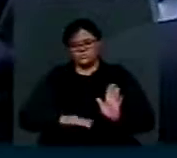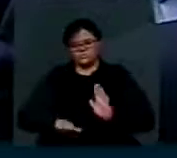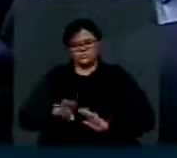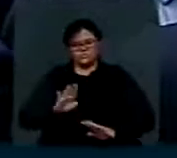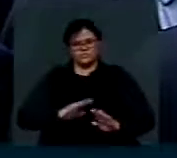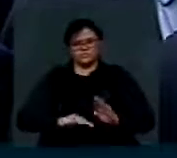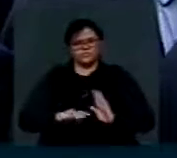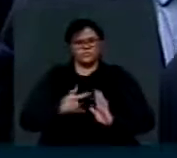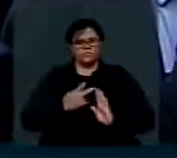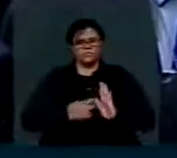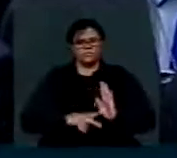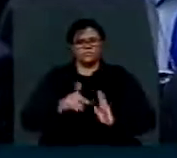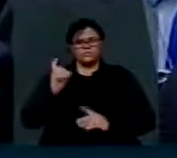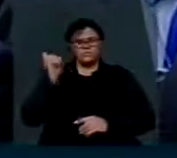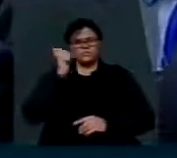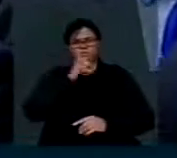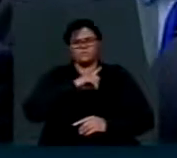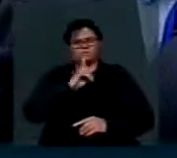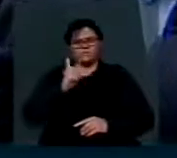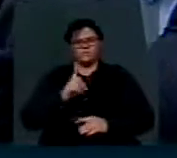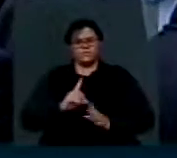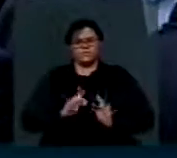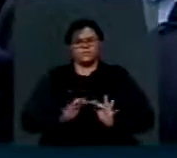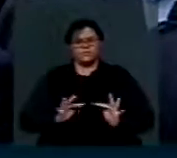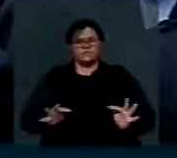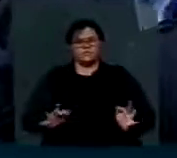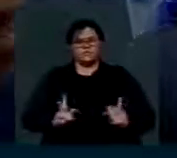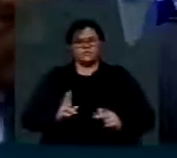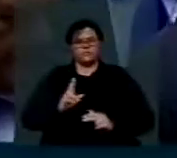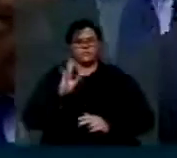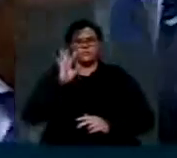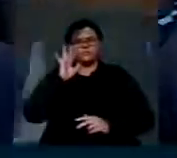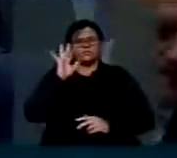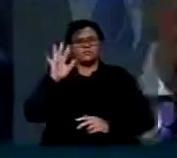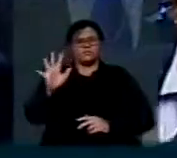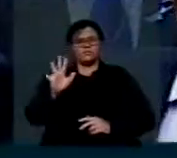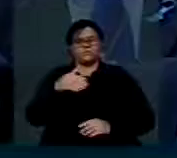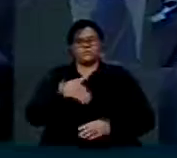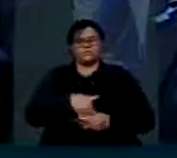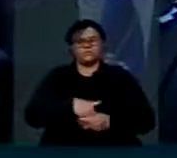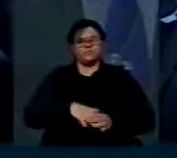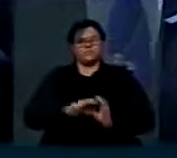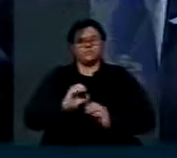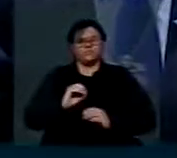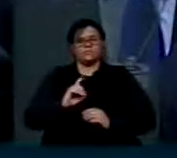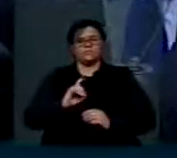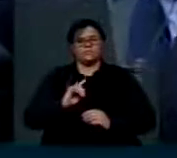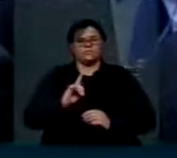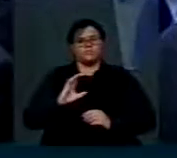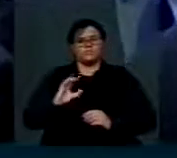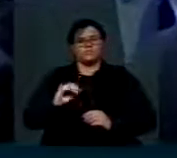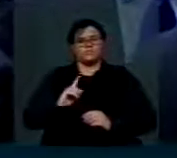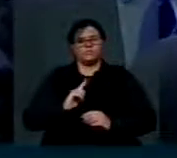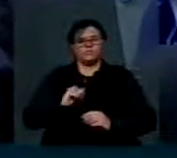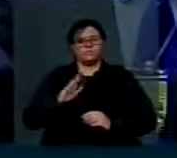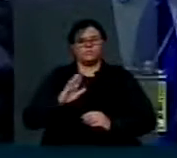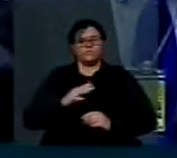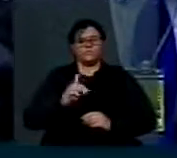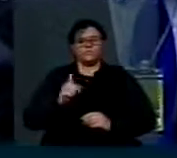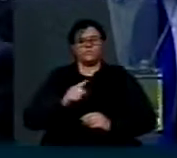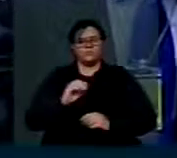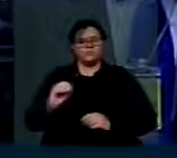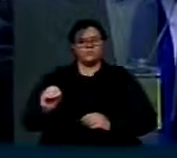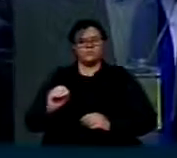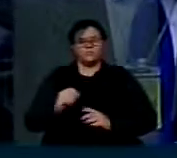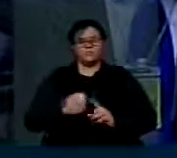a matéria é complexa, não é tão simples como se imagina, votar um Código com mais de mil artigos e que mexe com a vida do